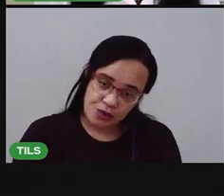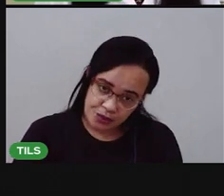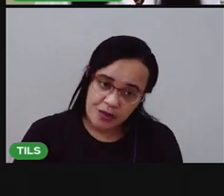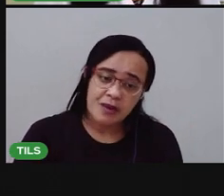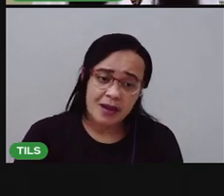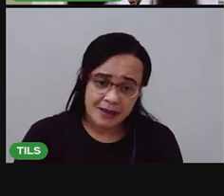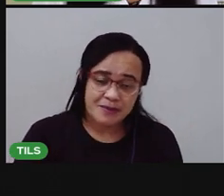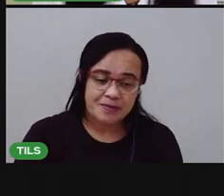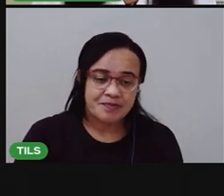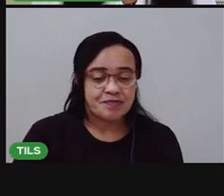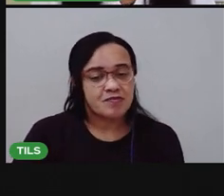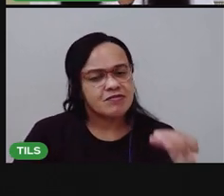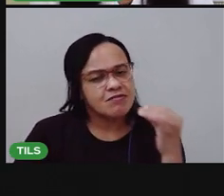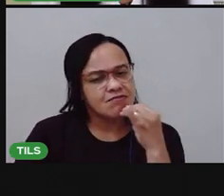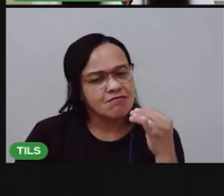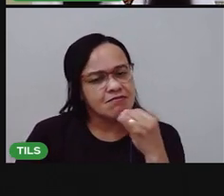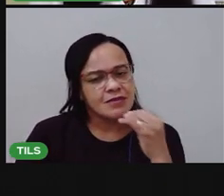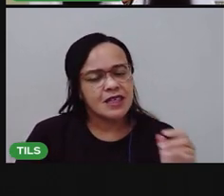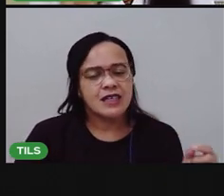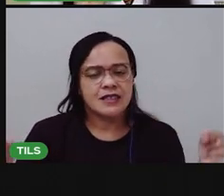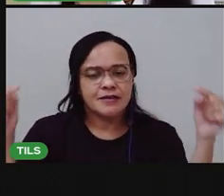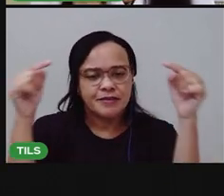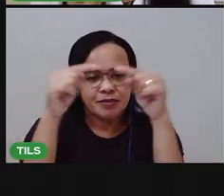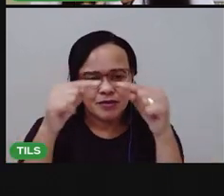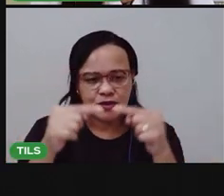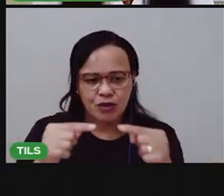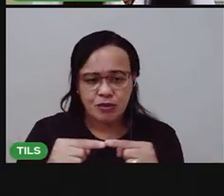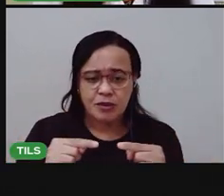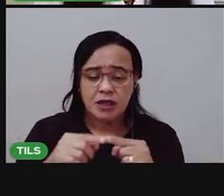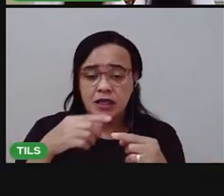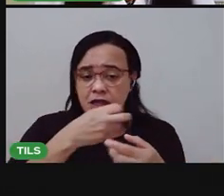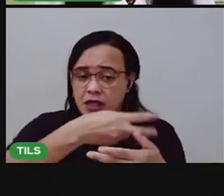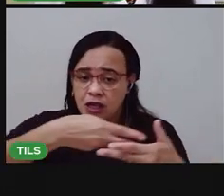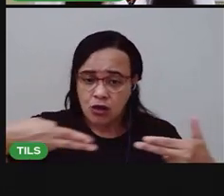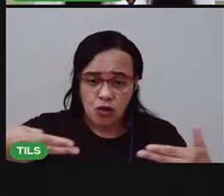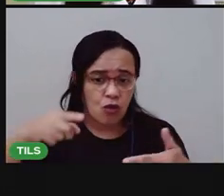ou não estar relacionados às atividades que você faz.